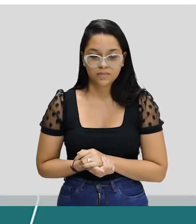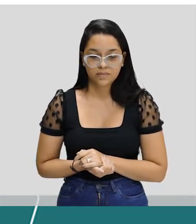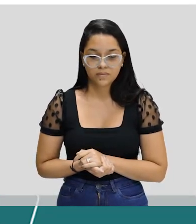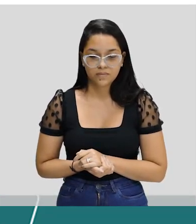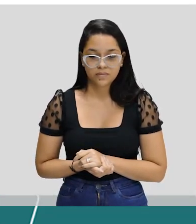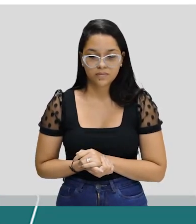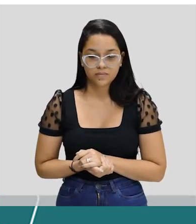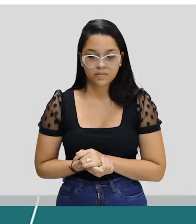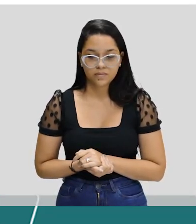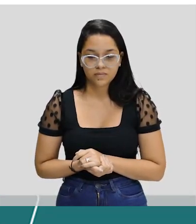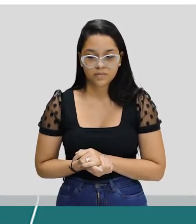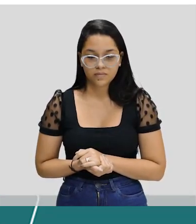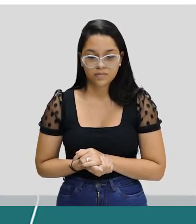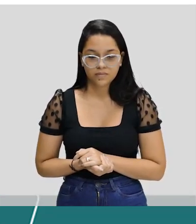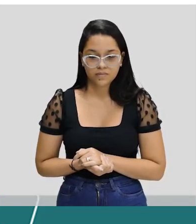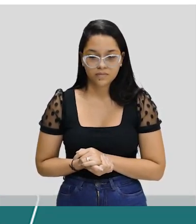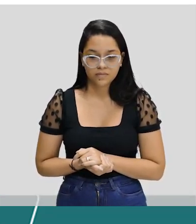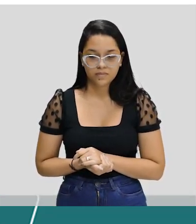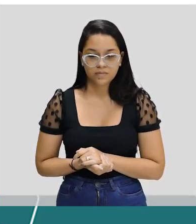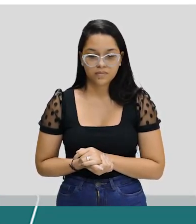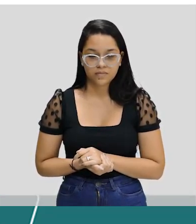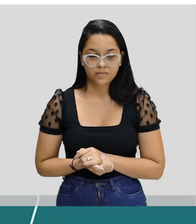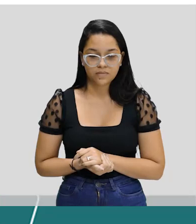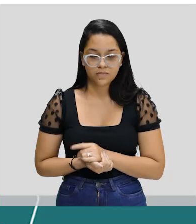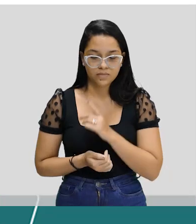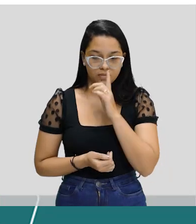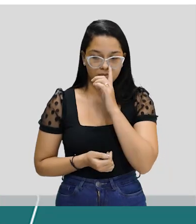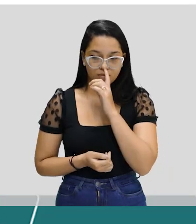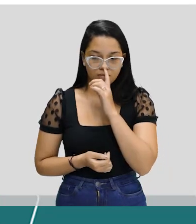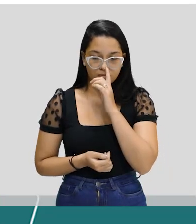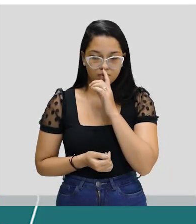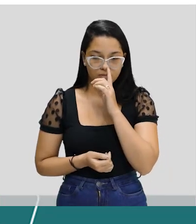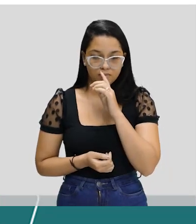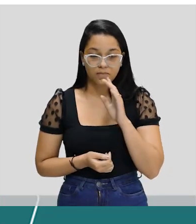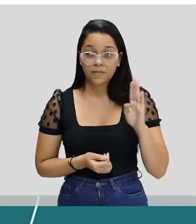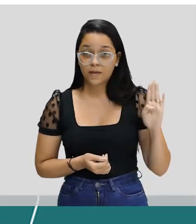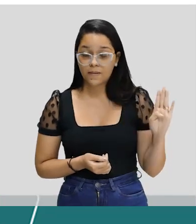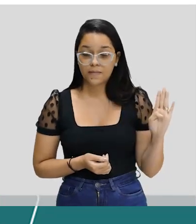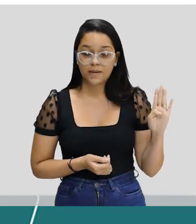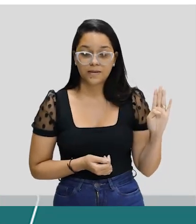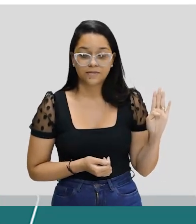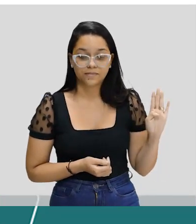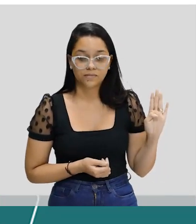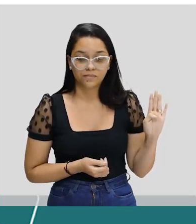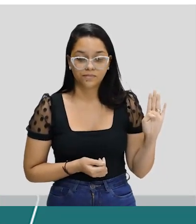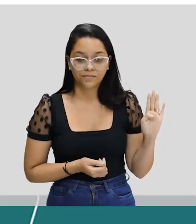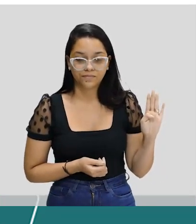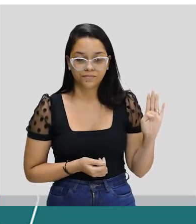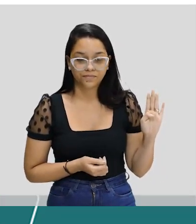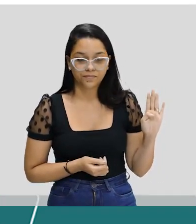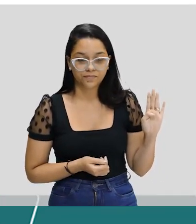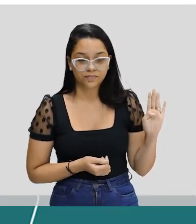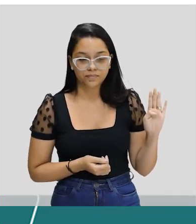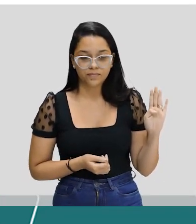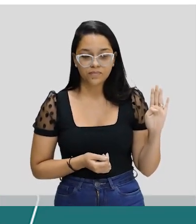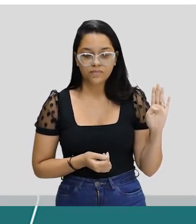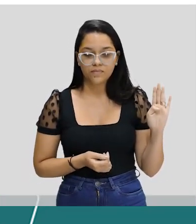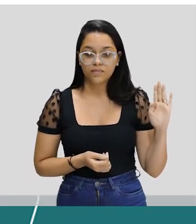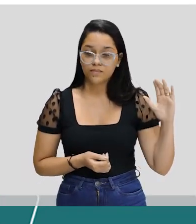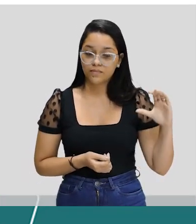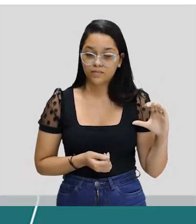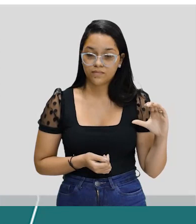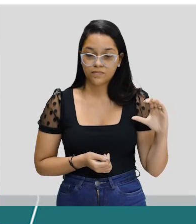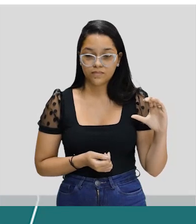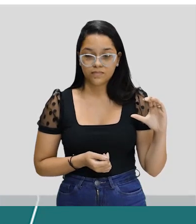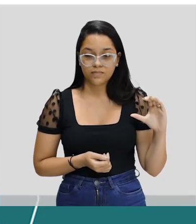pois. Fico com a tarde livre. Ou eu posso botar, consequentemente, fico com tarde livre.